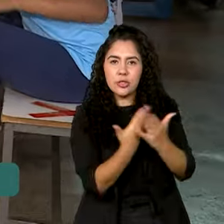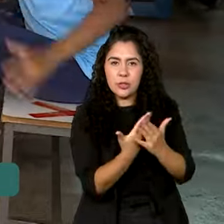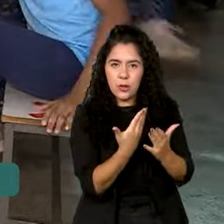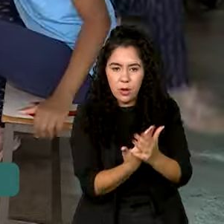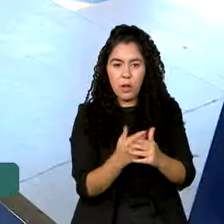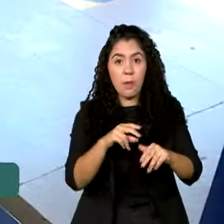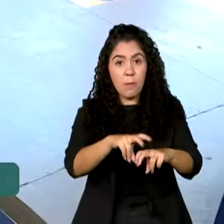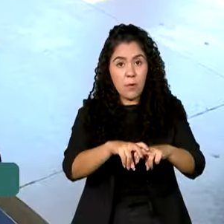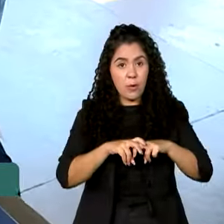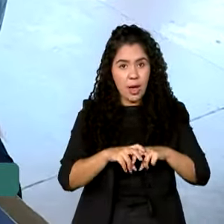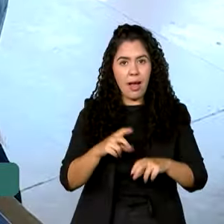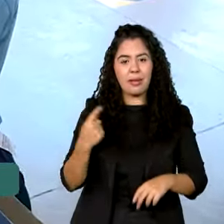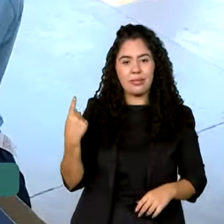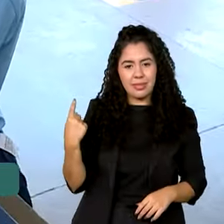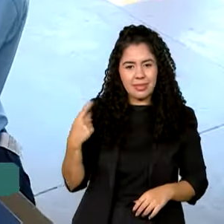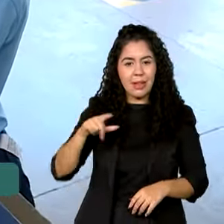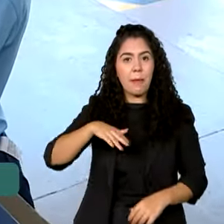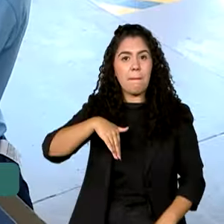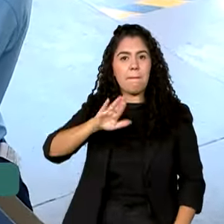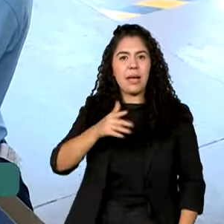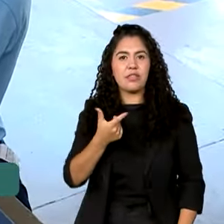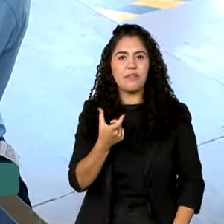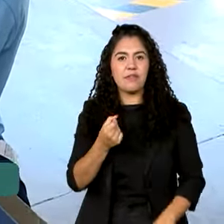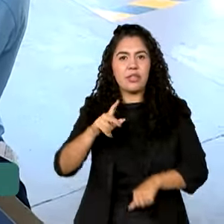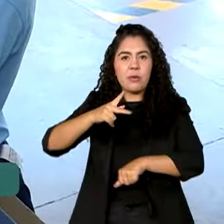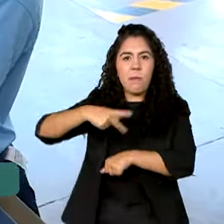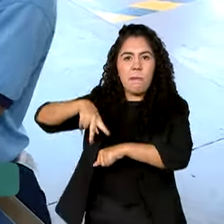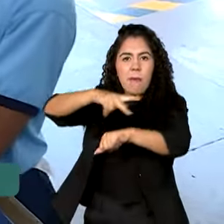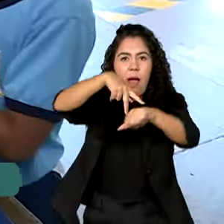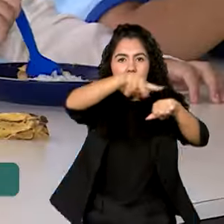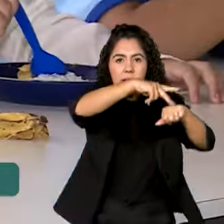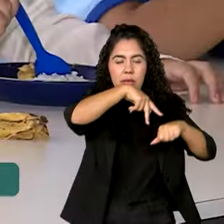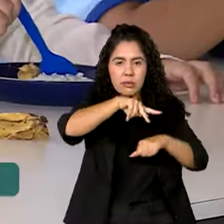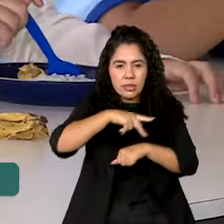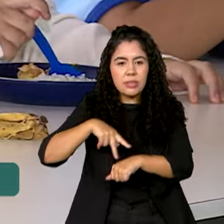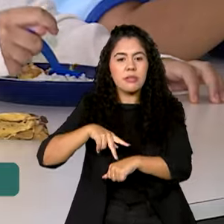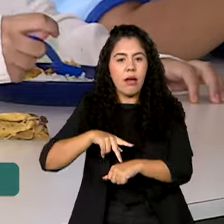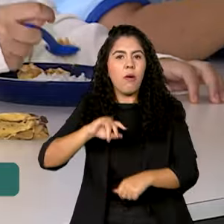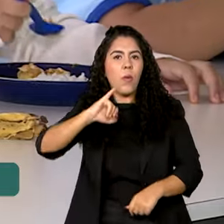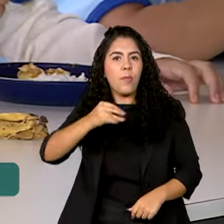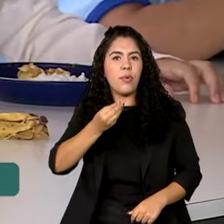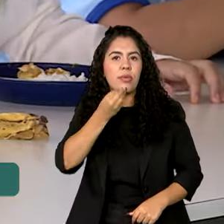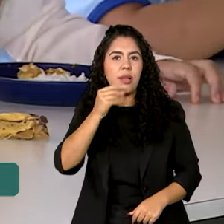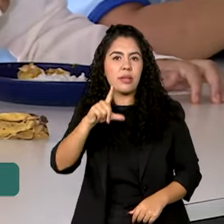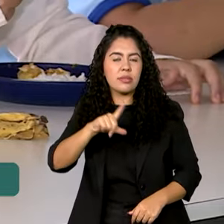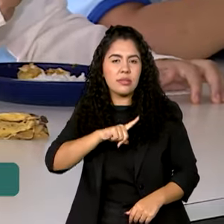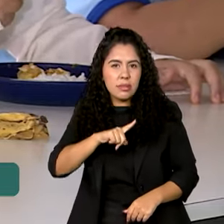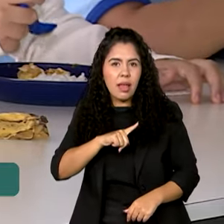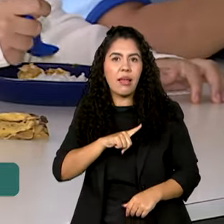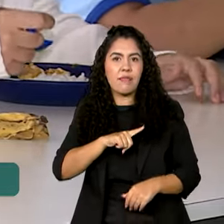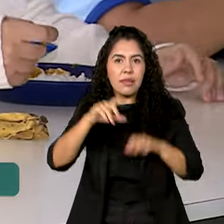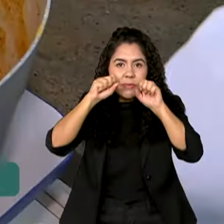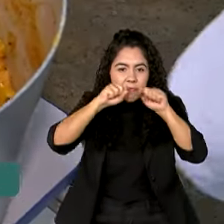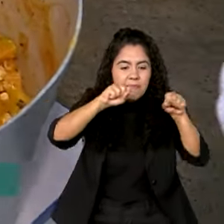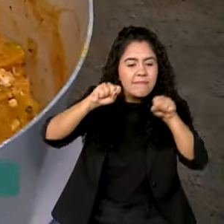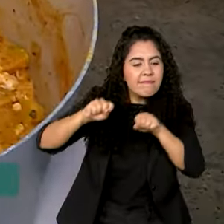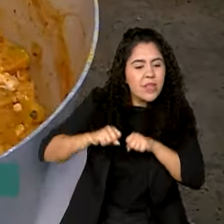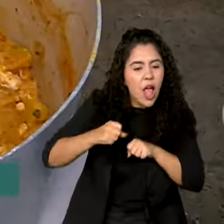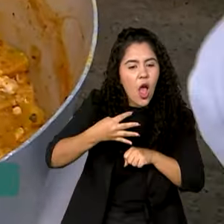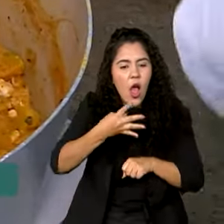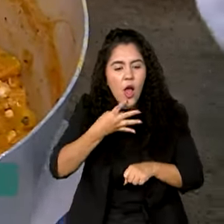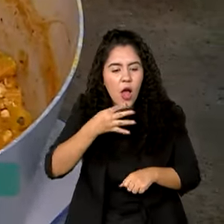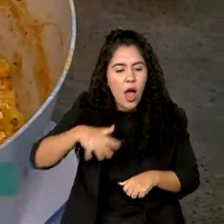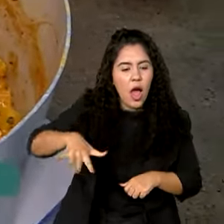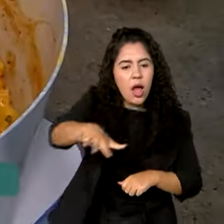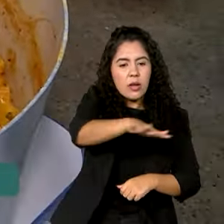trabalho, mais de 20 países da região têm tido a oportunidade de aprofundar conhecimentos e